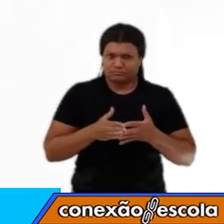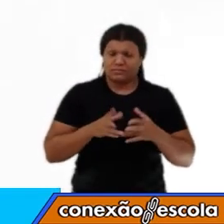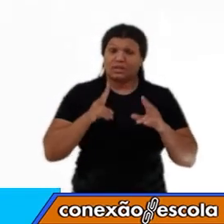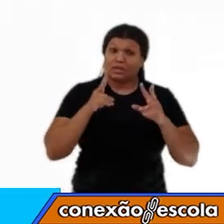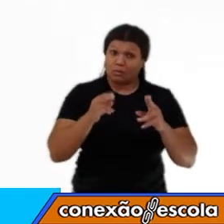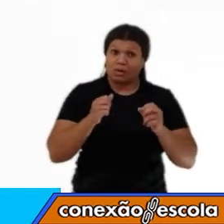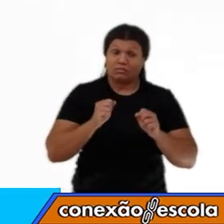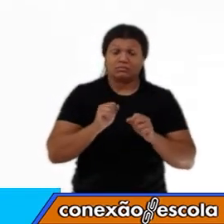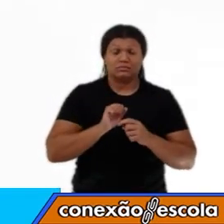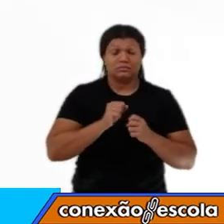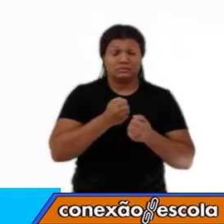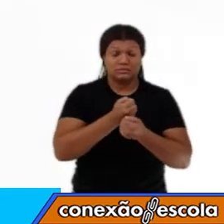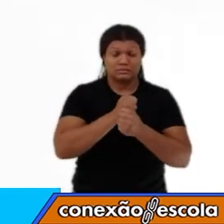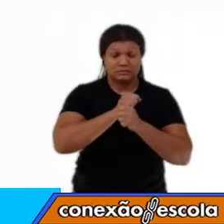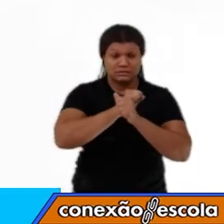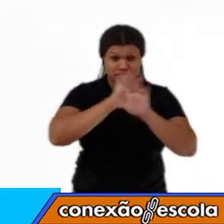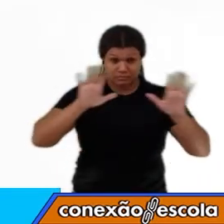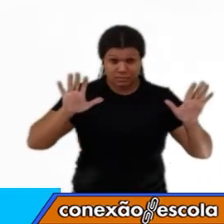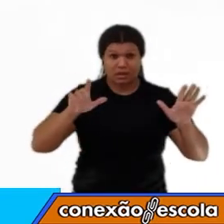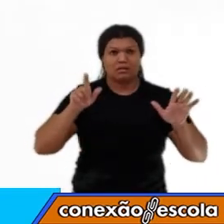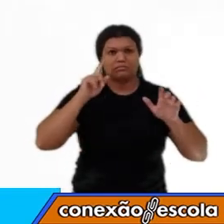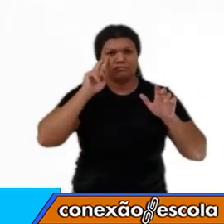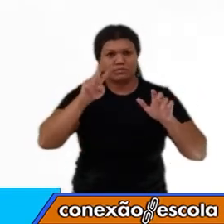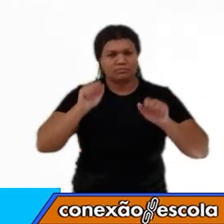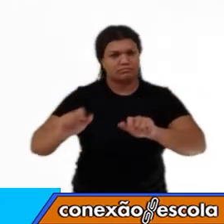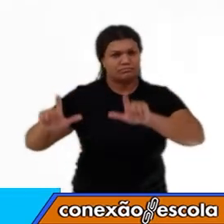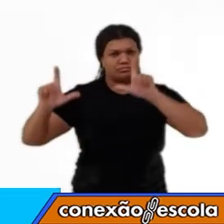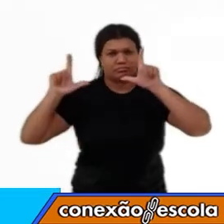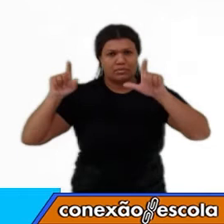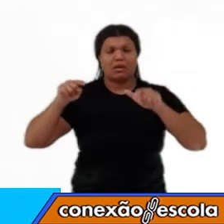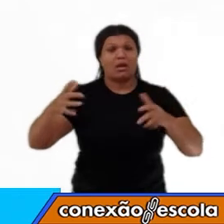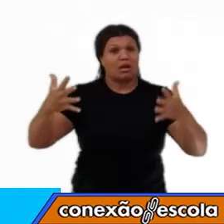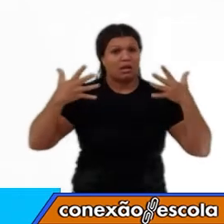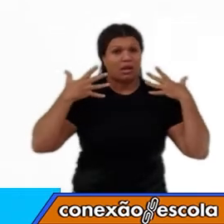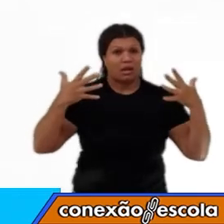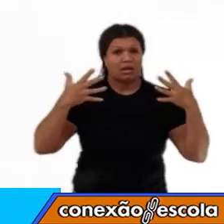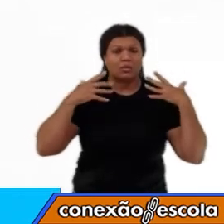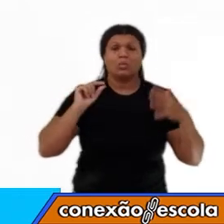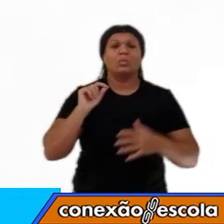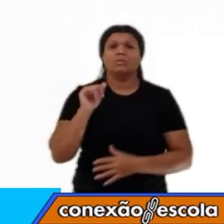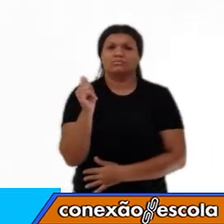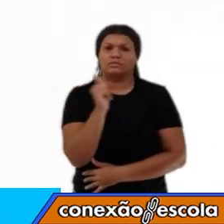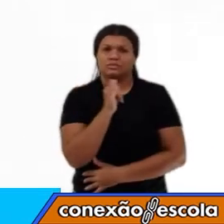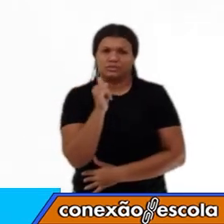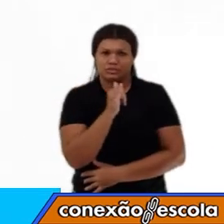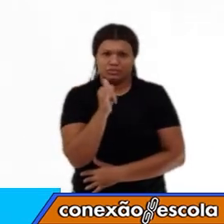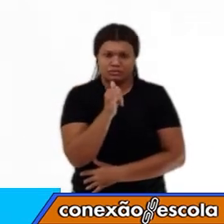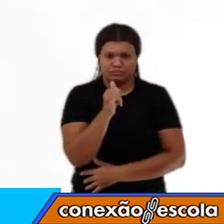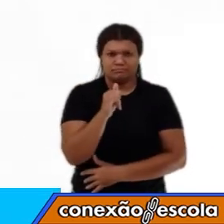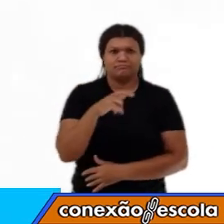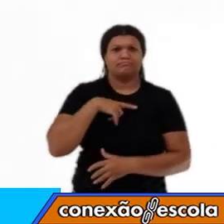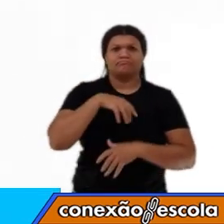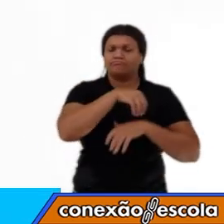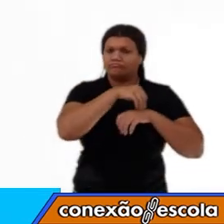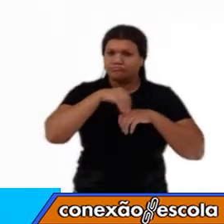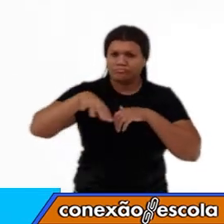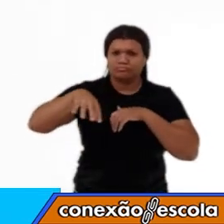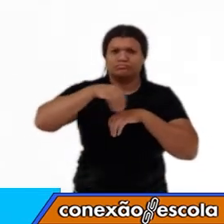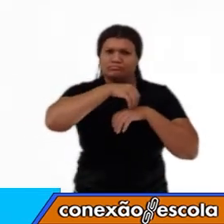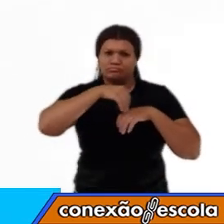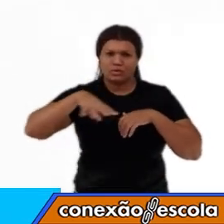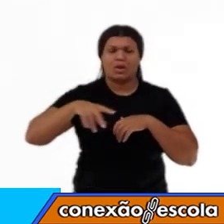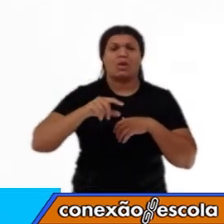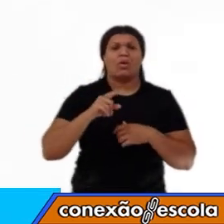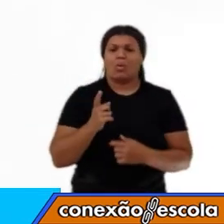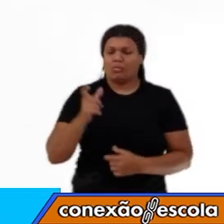slides, calor é uma energia térmica, que é, então, transferida, deslocada de